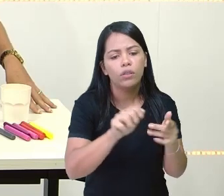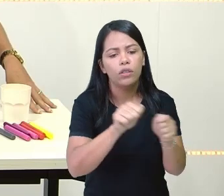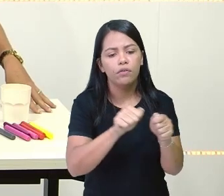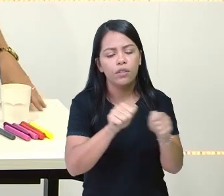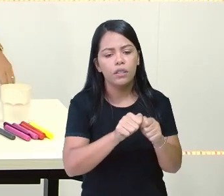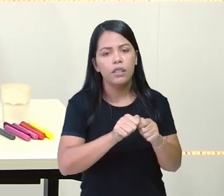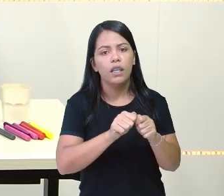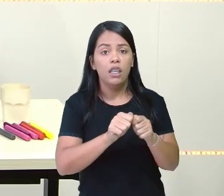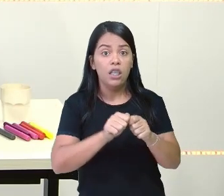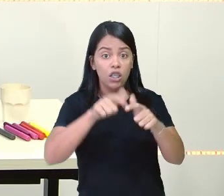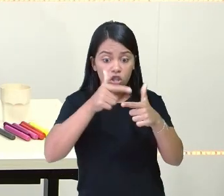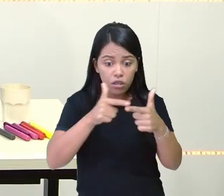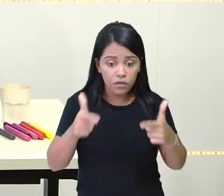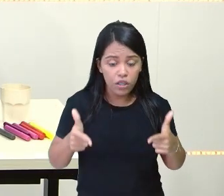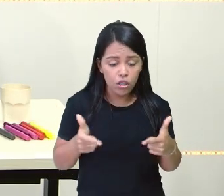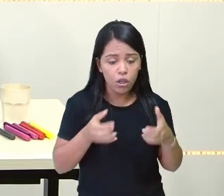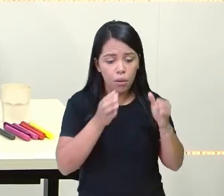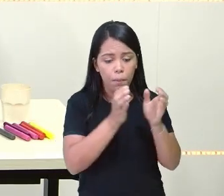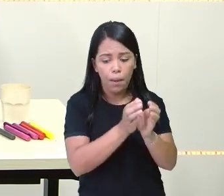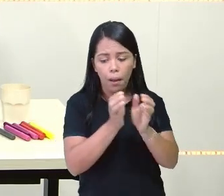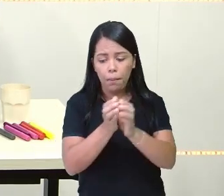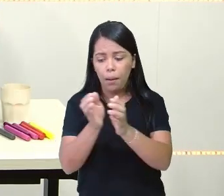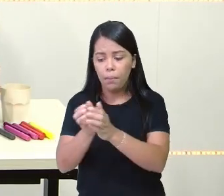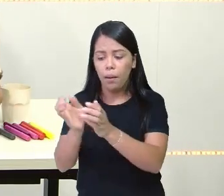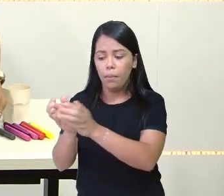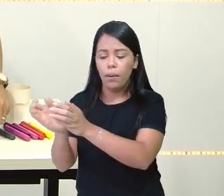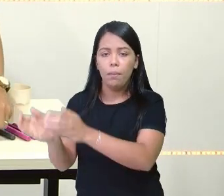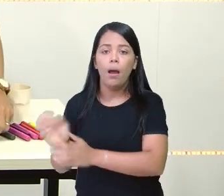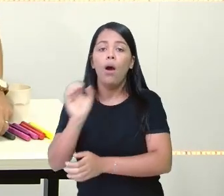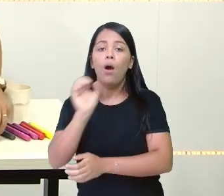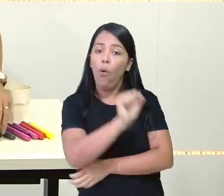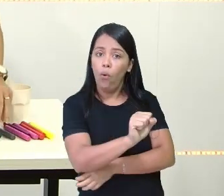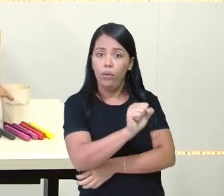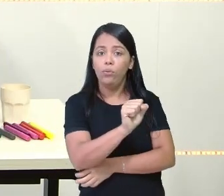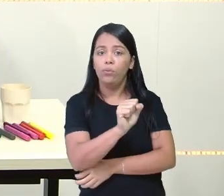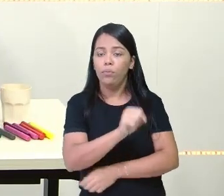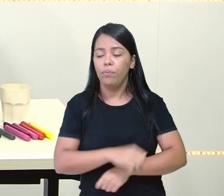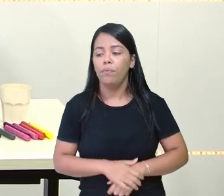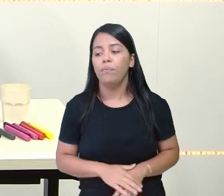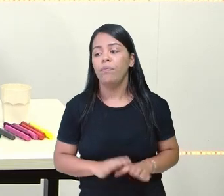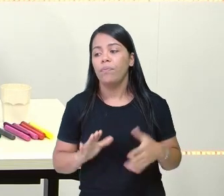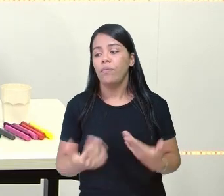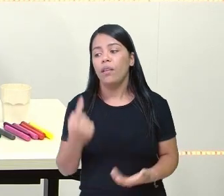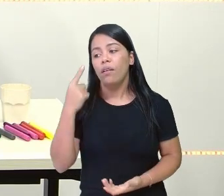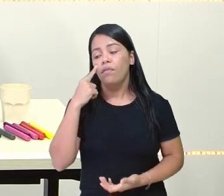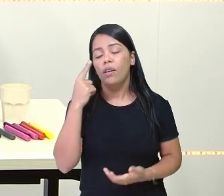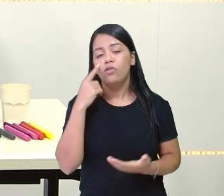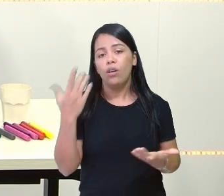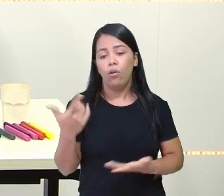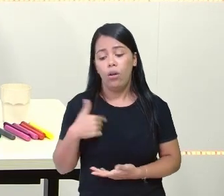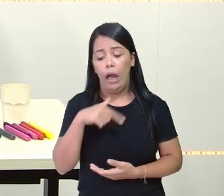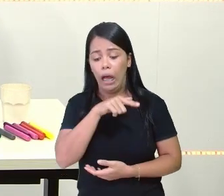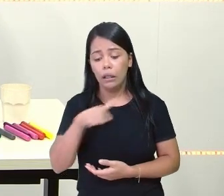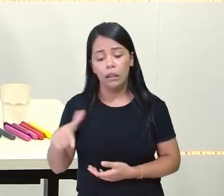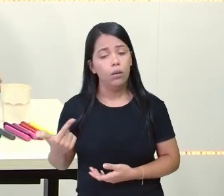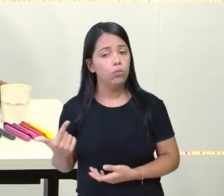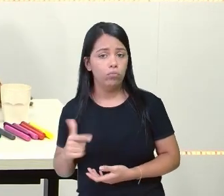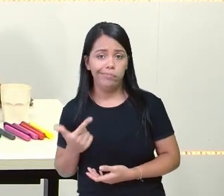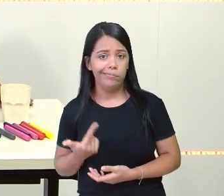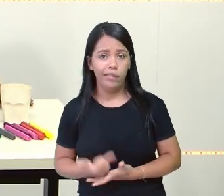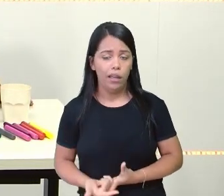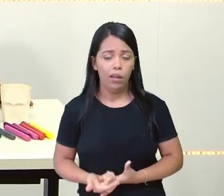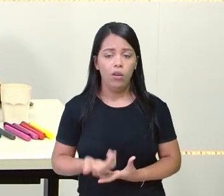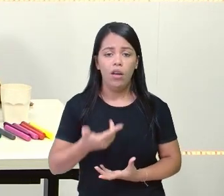oito. Se eu tivesse aqui, né, vinte e quatro, mas eu não tenho, só tô com dezesseis, mas só para vocês entenderem.